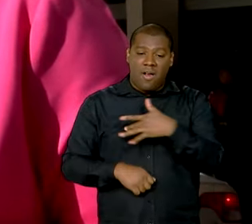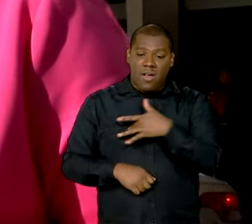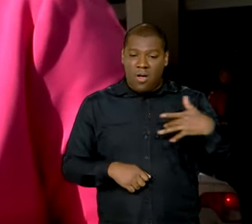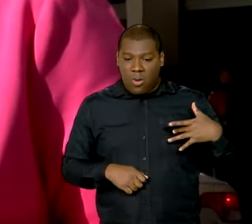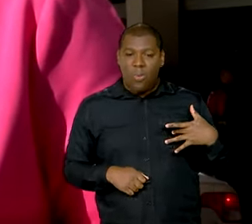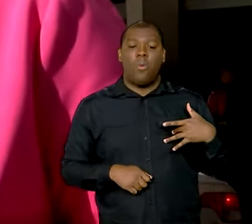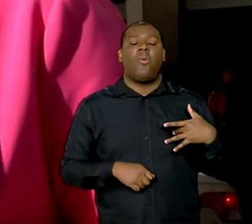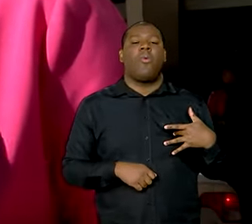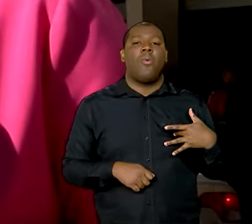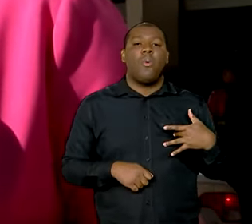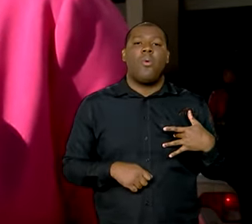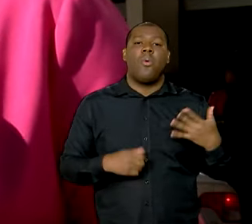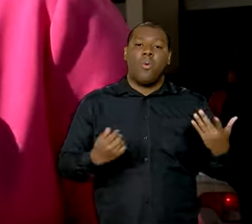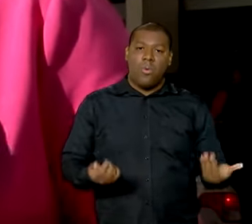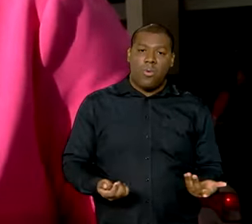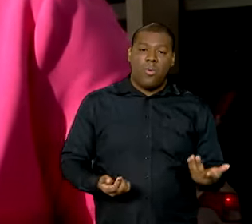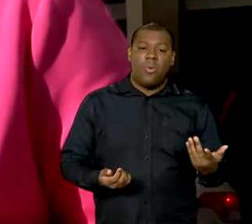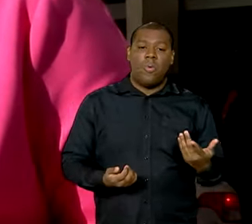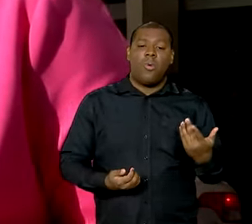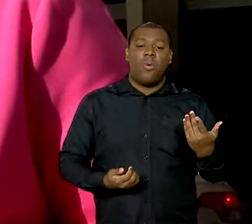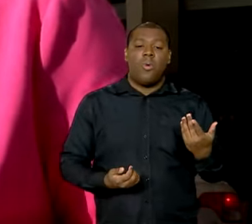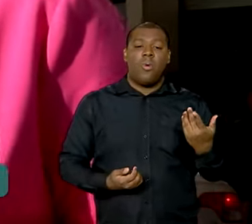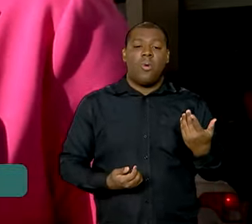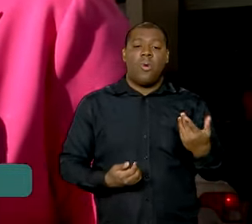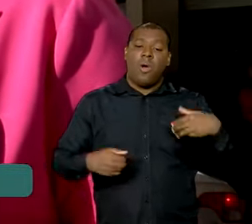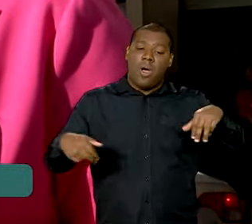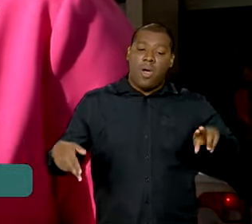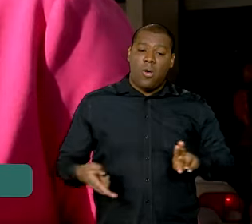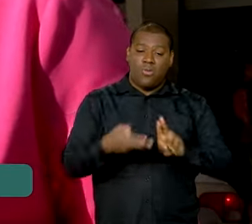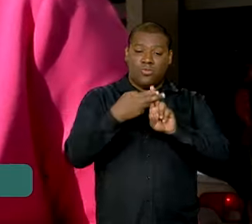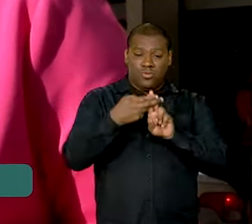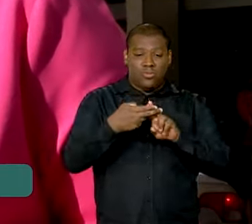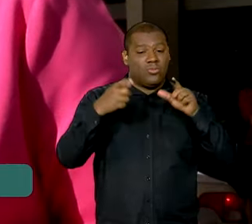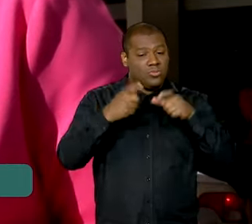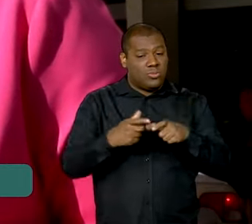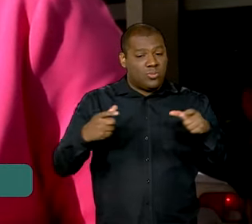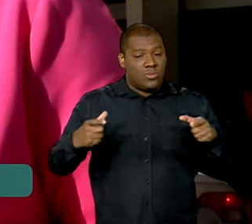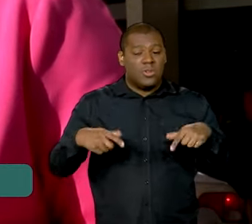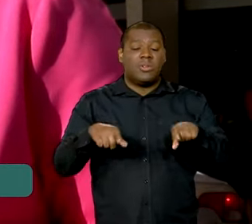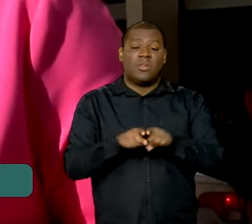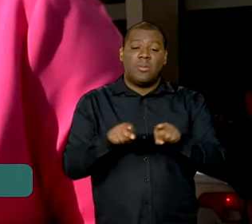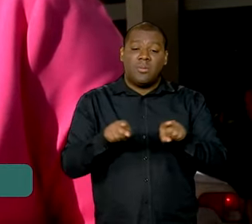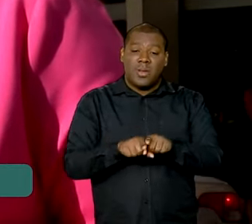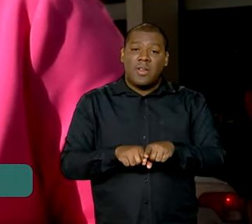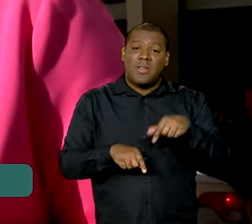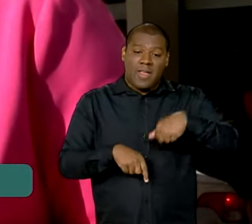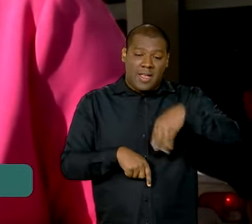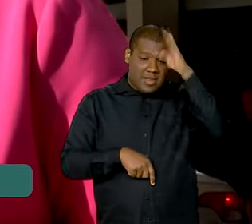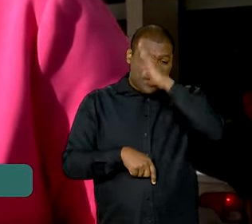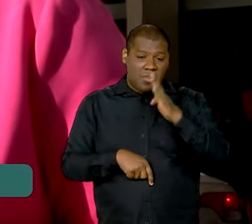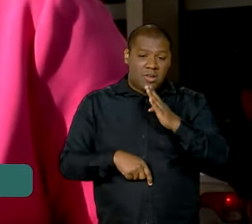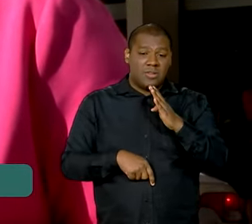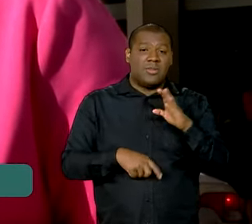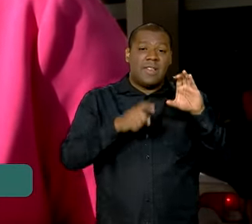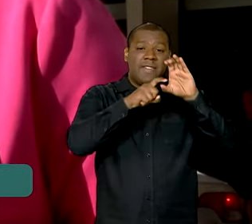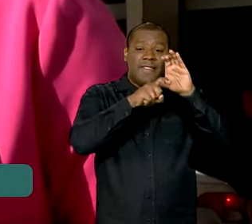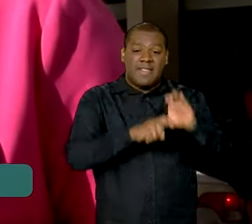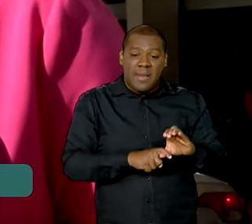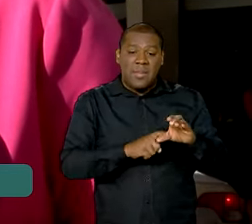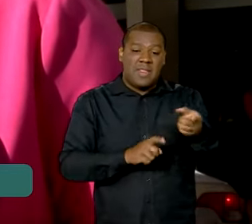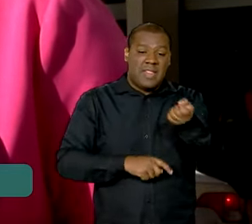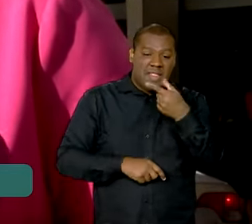nacional de itens prioritários para o SUS e reduzir a dependência externa do Brasil de medicamentos,